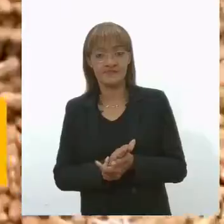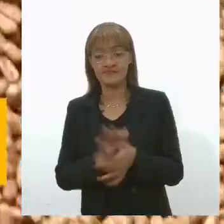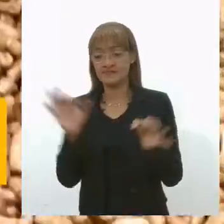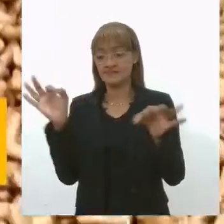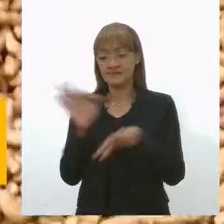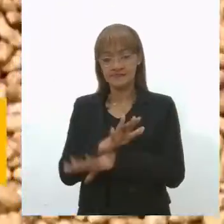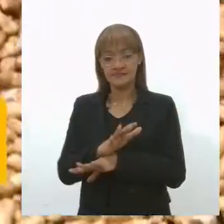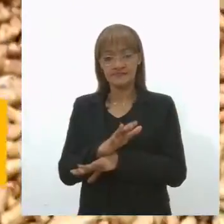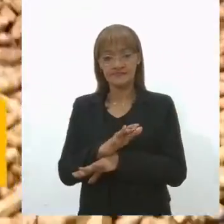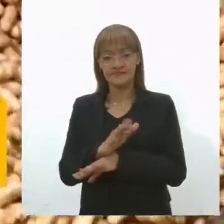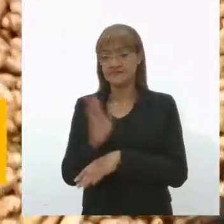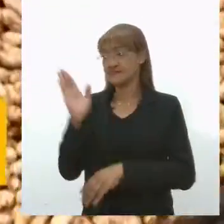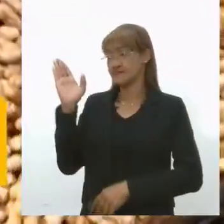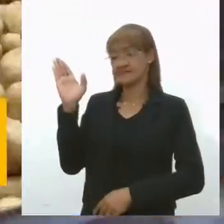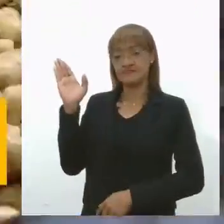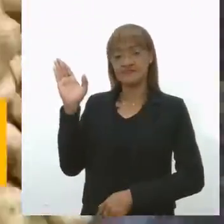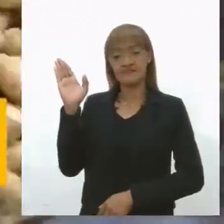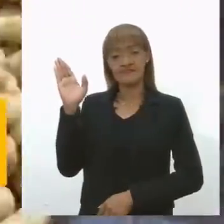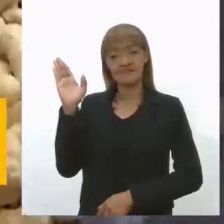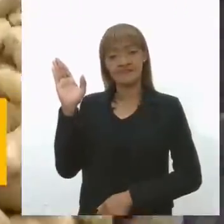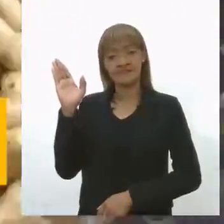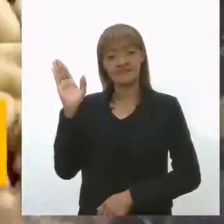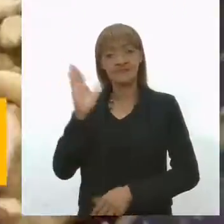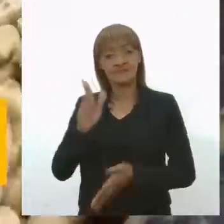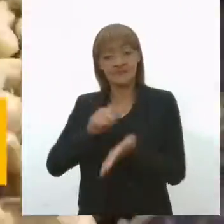amendoim passa pelo processo de lavagem.